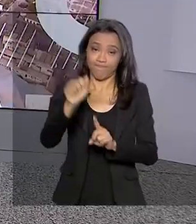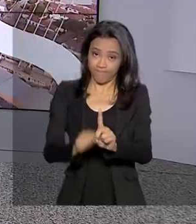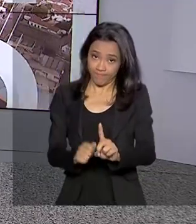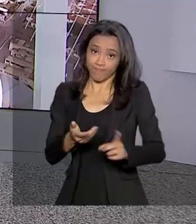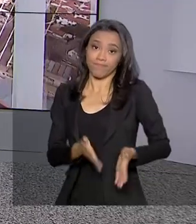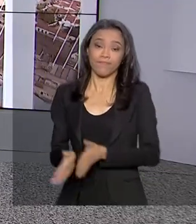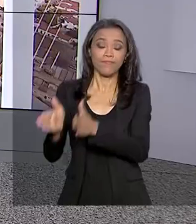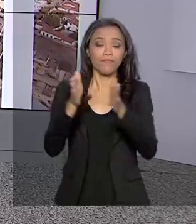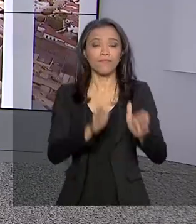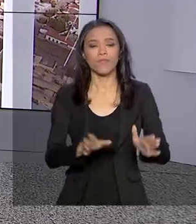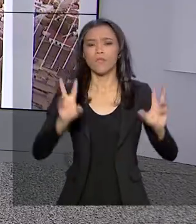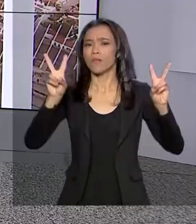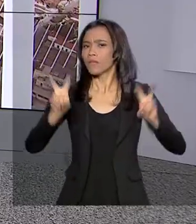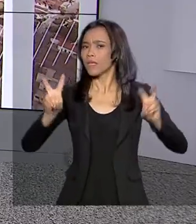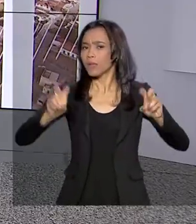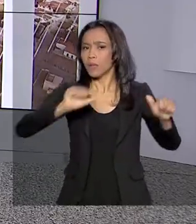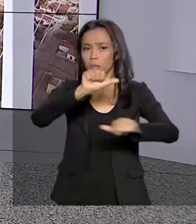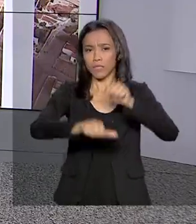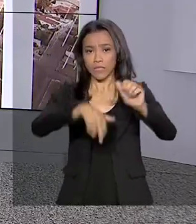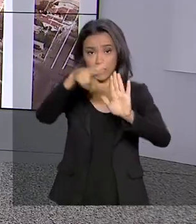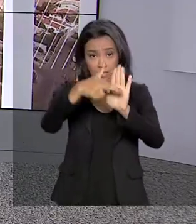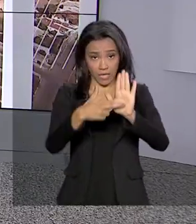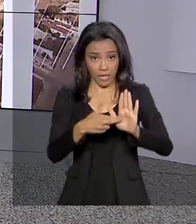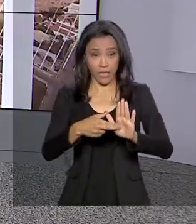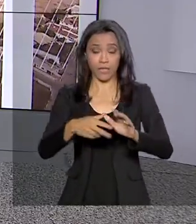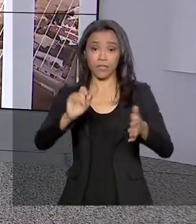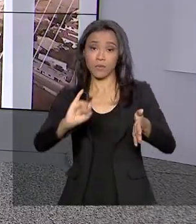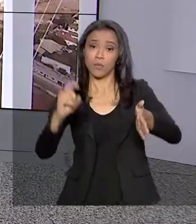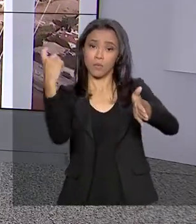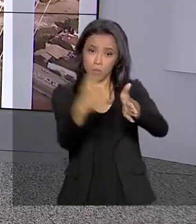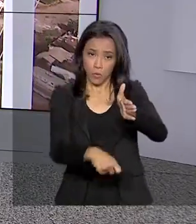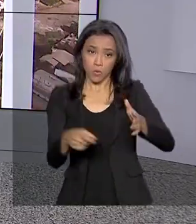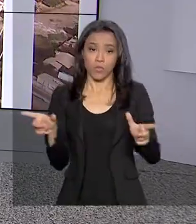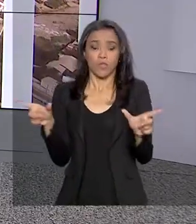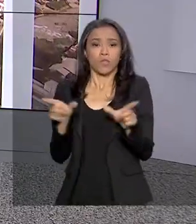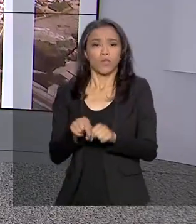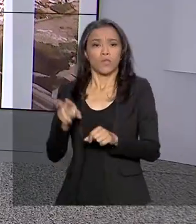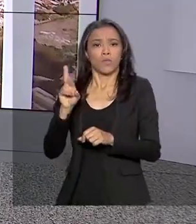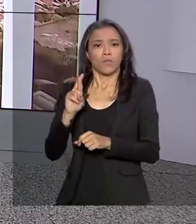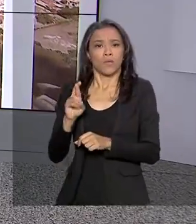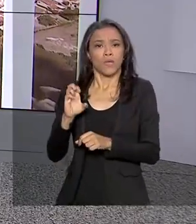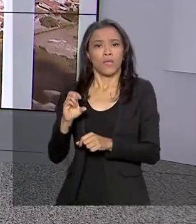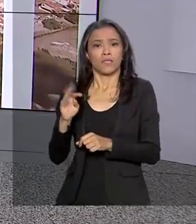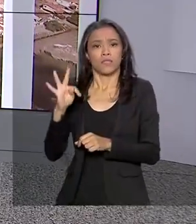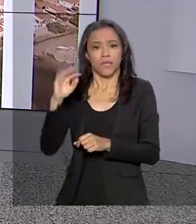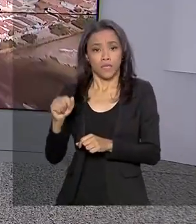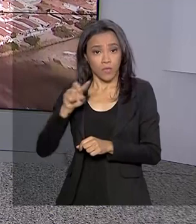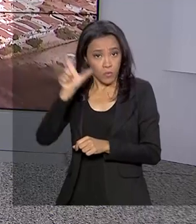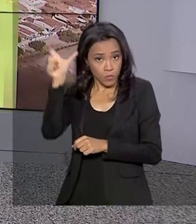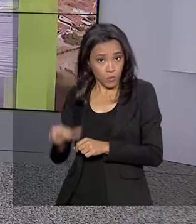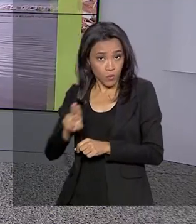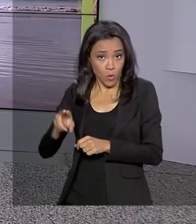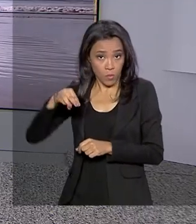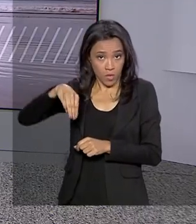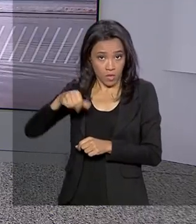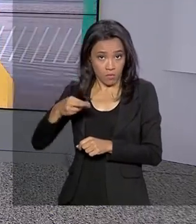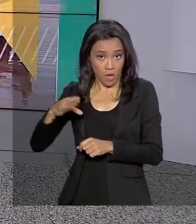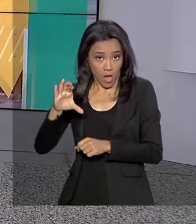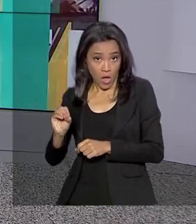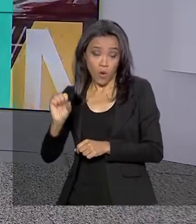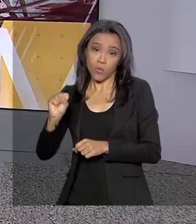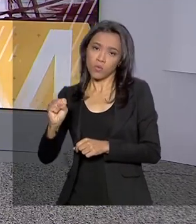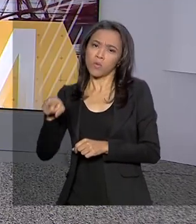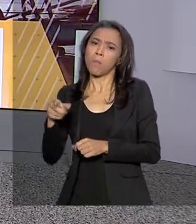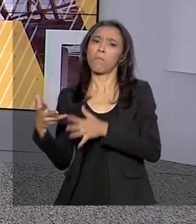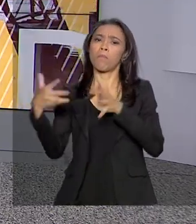O assunto agora é reforma tributária. O secretário especial da Receita Federal, Marcos Sintra, participa hoje de um encontro do setor de serviços